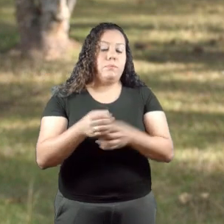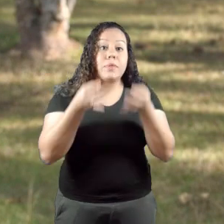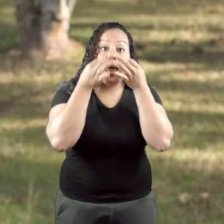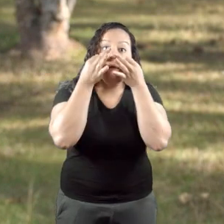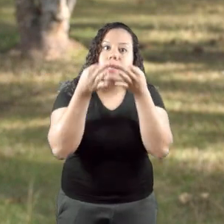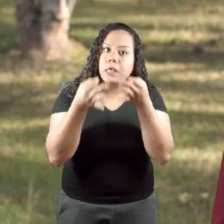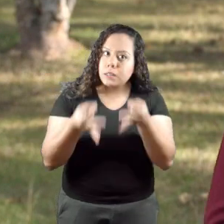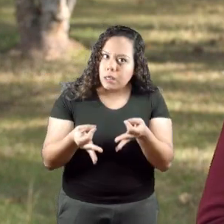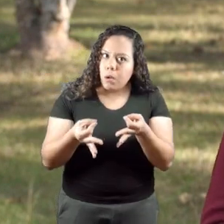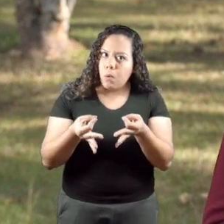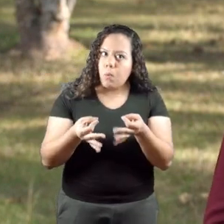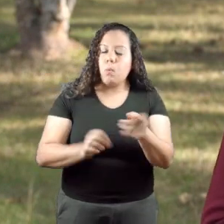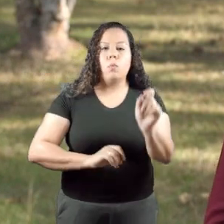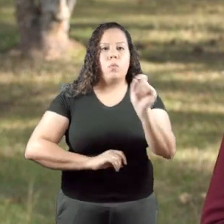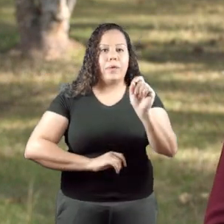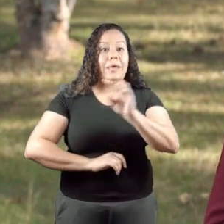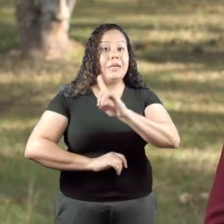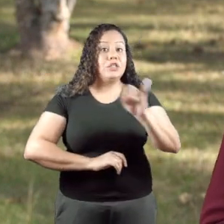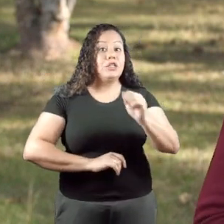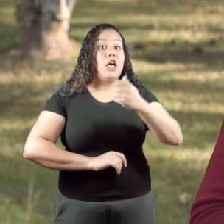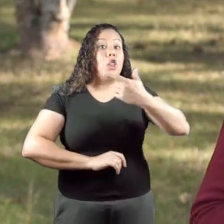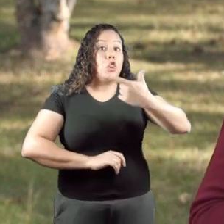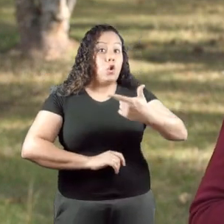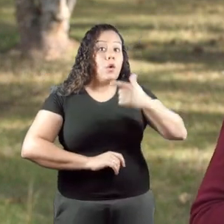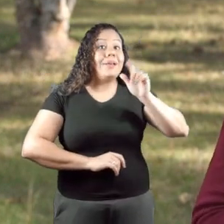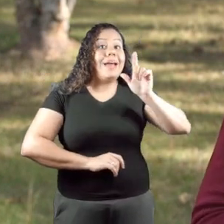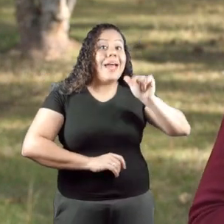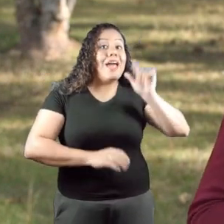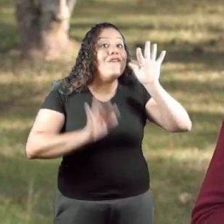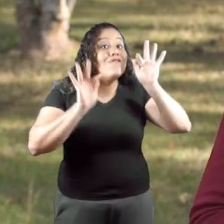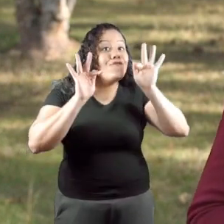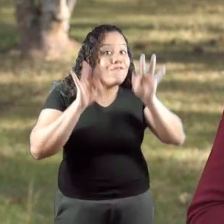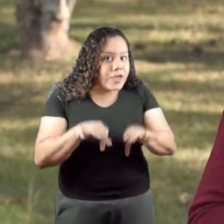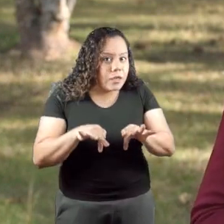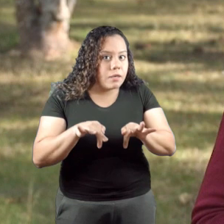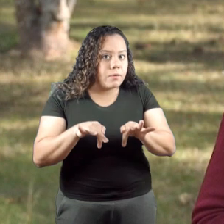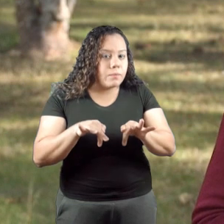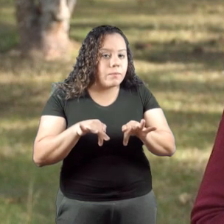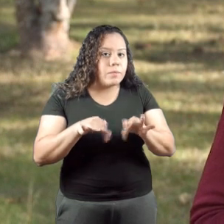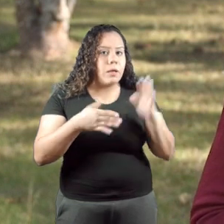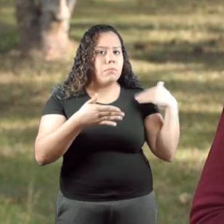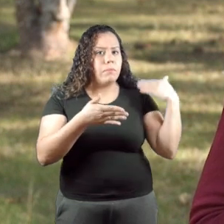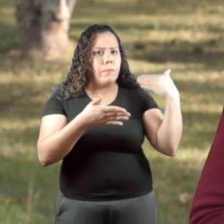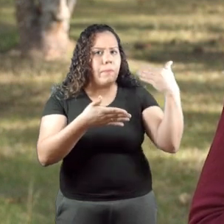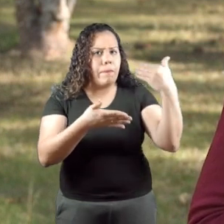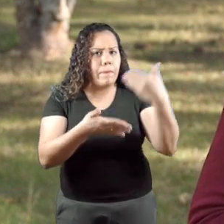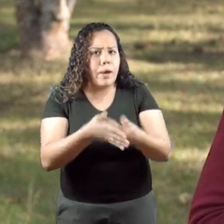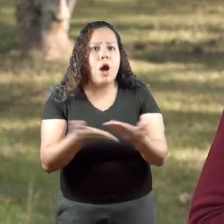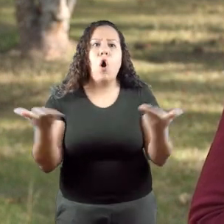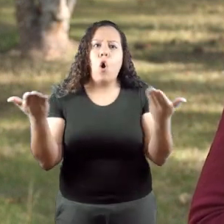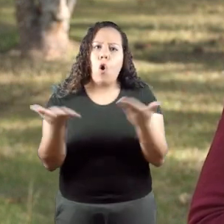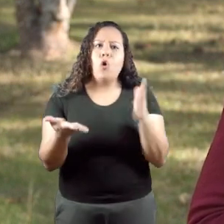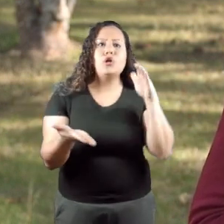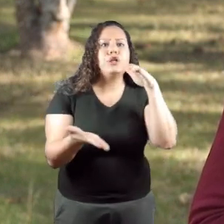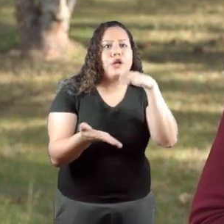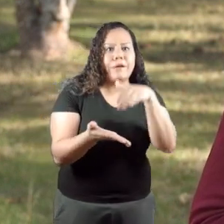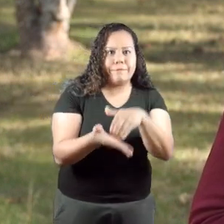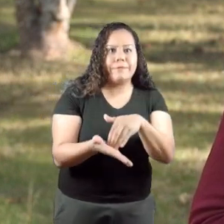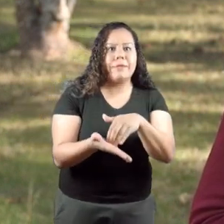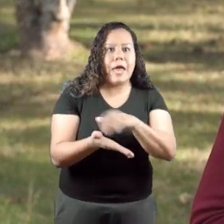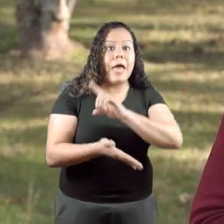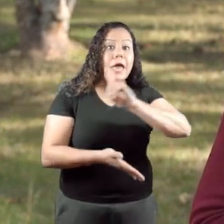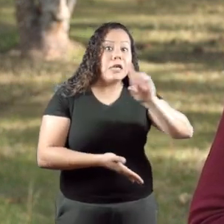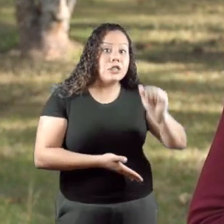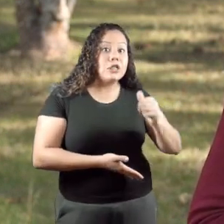trancada. É muita atenção nessa questão, porque o dia 2 é o prazo final. Durante todo esse tempo, de